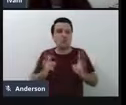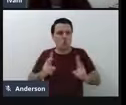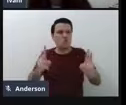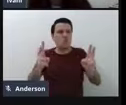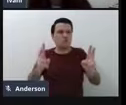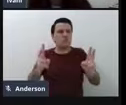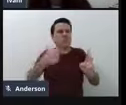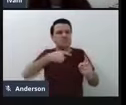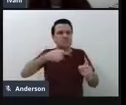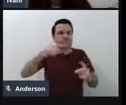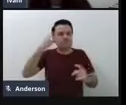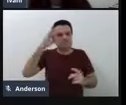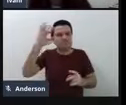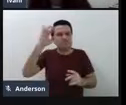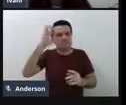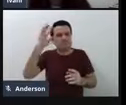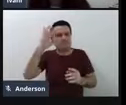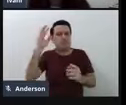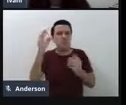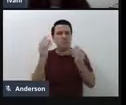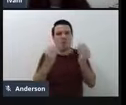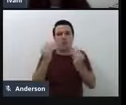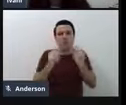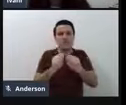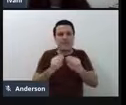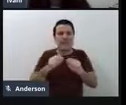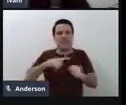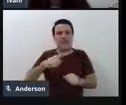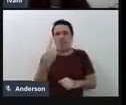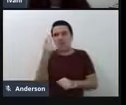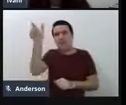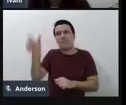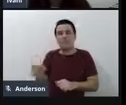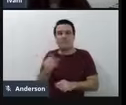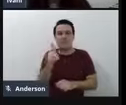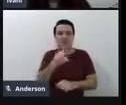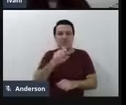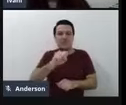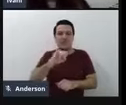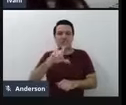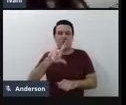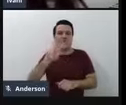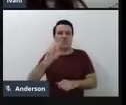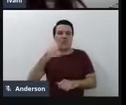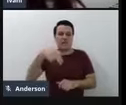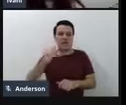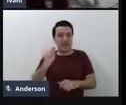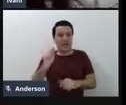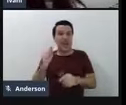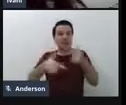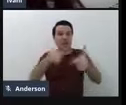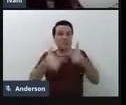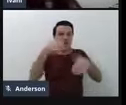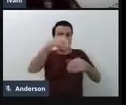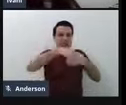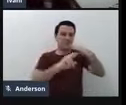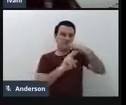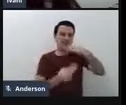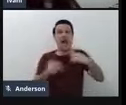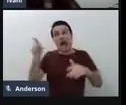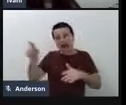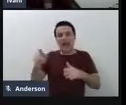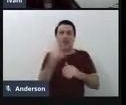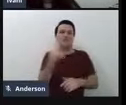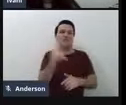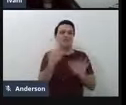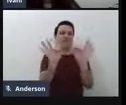sendo pensado, sendo gestado. Hoje, a gente tem a professora Silvana Fernandes, que tem, né, do campus Palhaça Bilingue, professora de física,